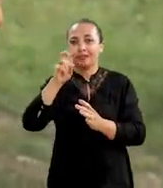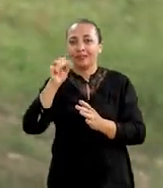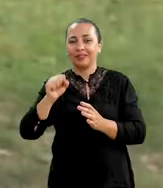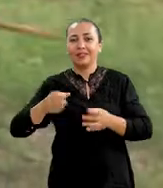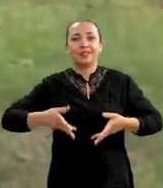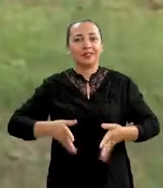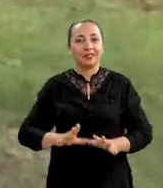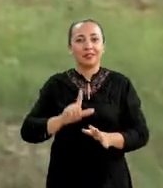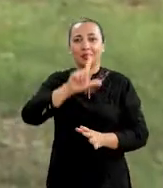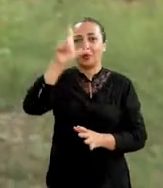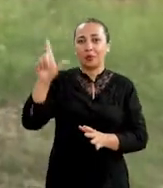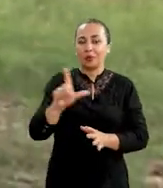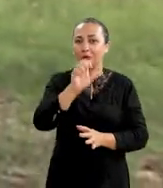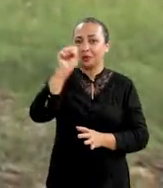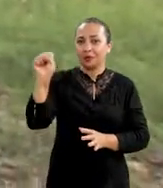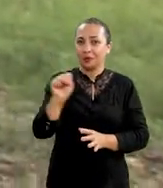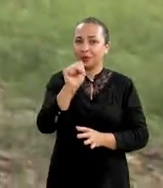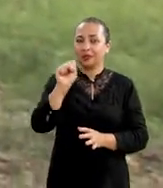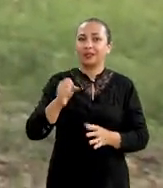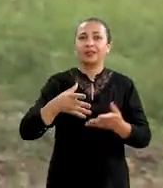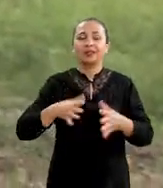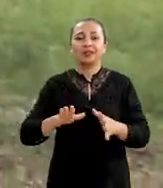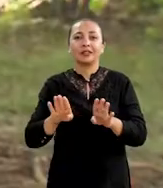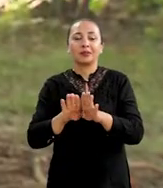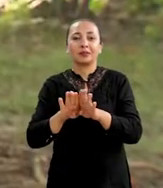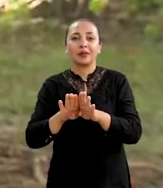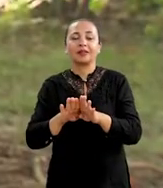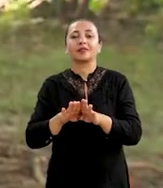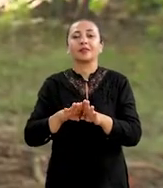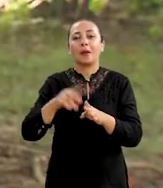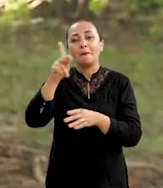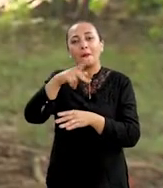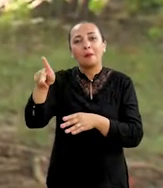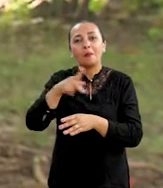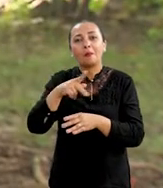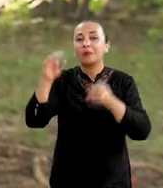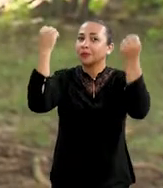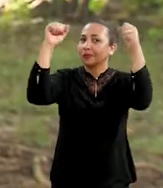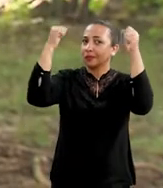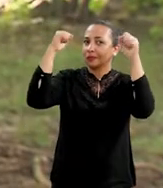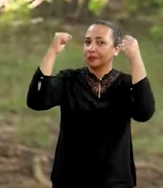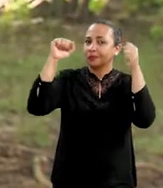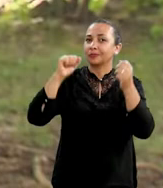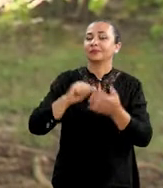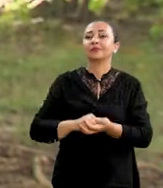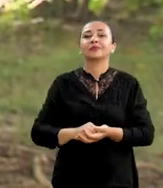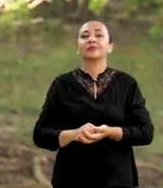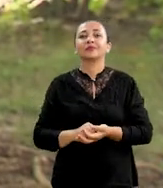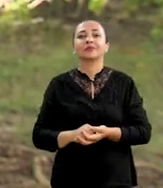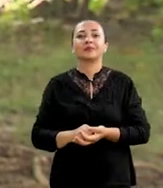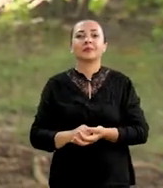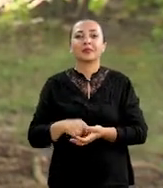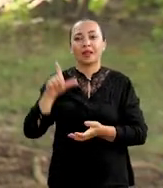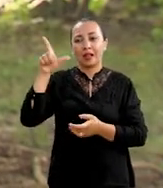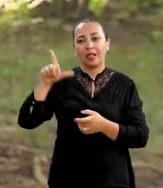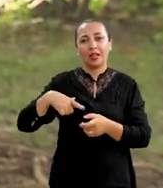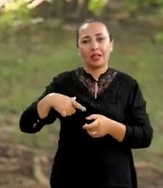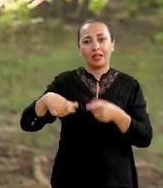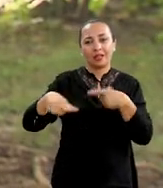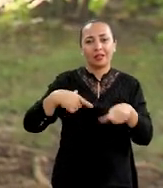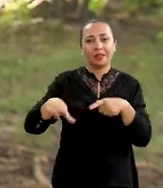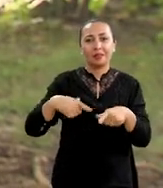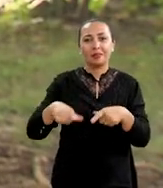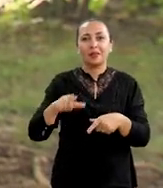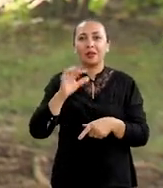atualmente eu moro na Baixada Maranhense, em Pinheiro. Eu sou professor de educação física, trabalho